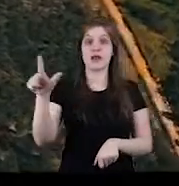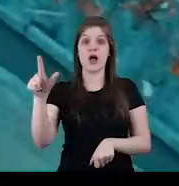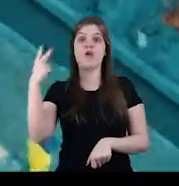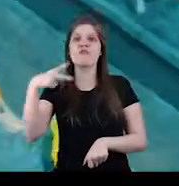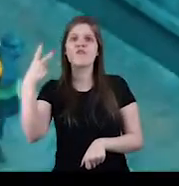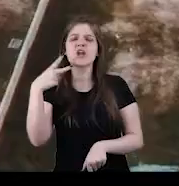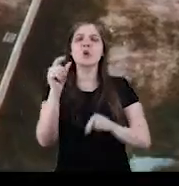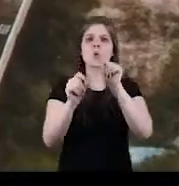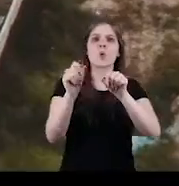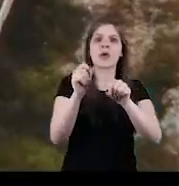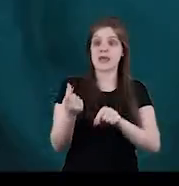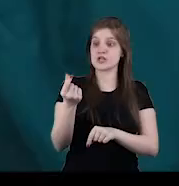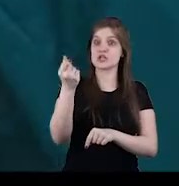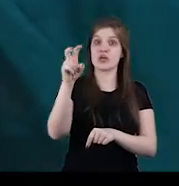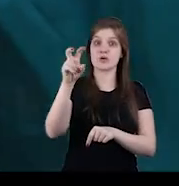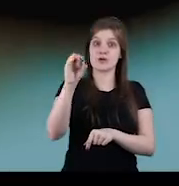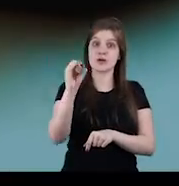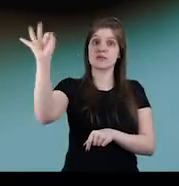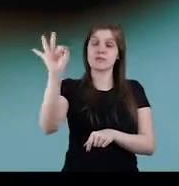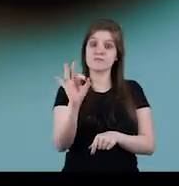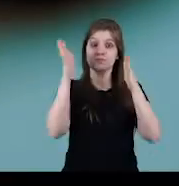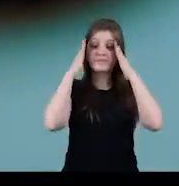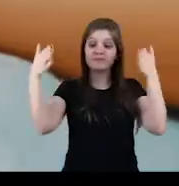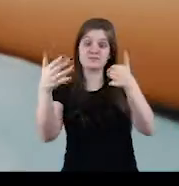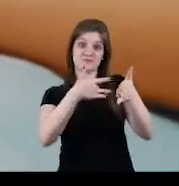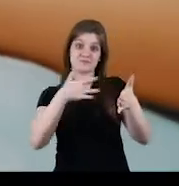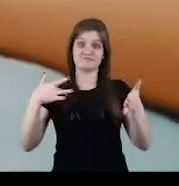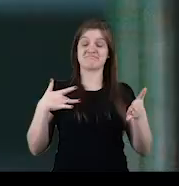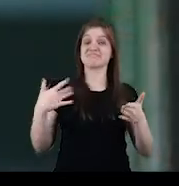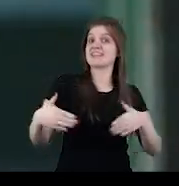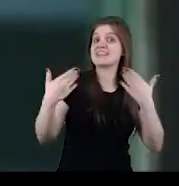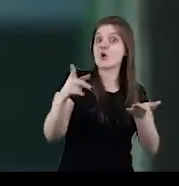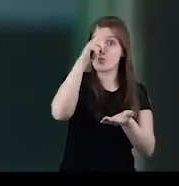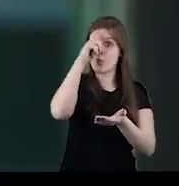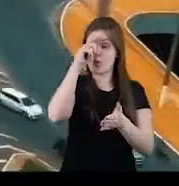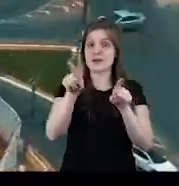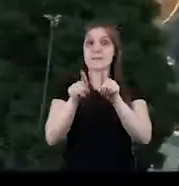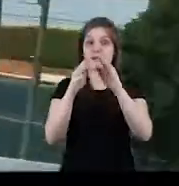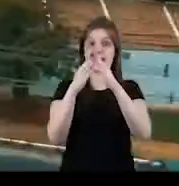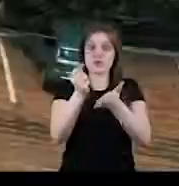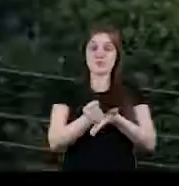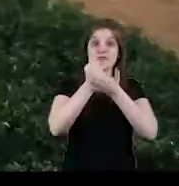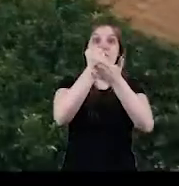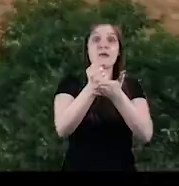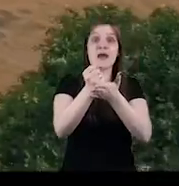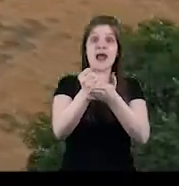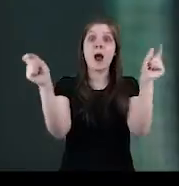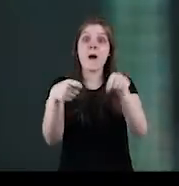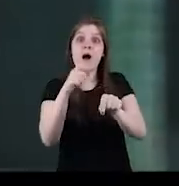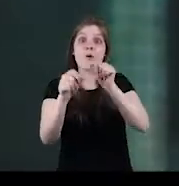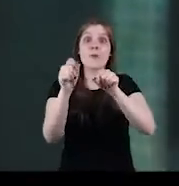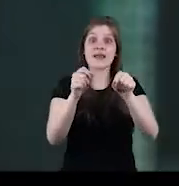leste. Os vereadores também destinam 50% das emendas para a saúde. Com isso, UPAs, Policlínicas e Casas de